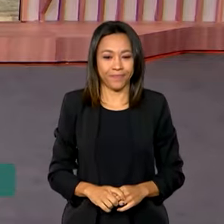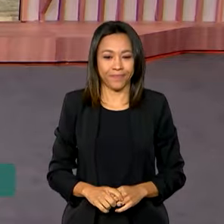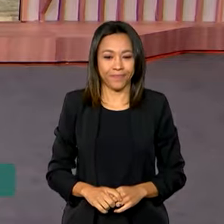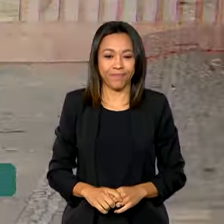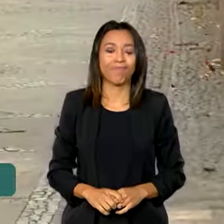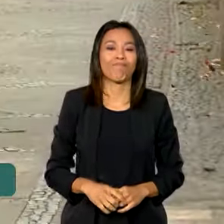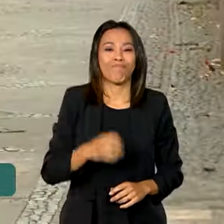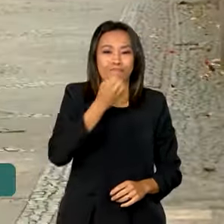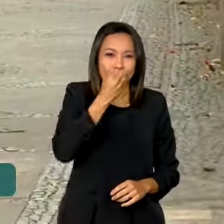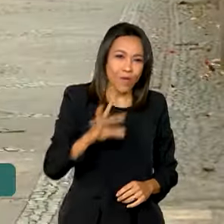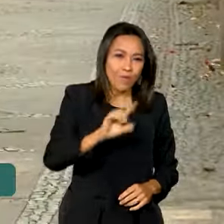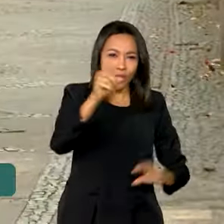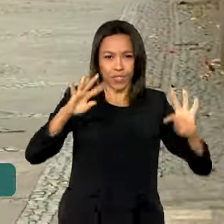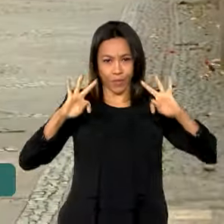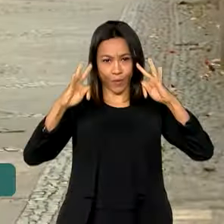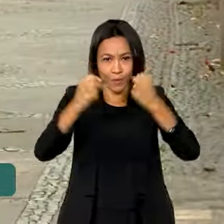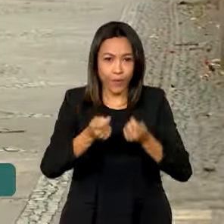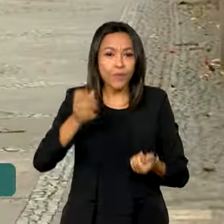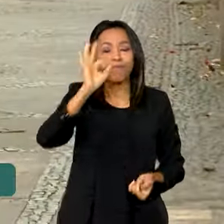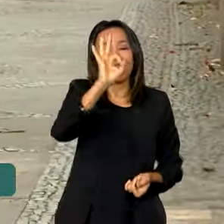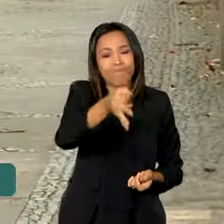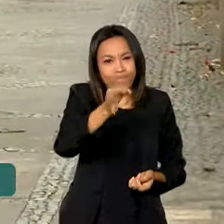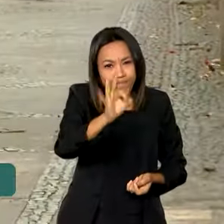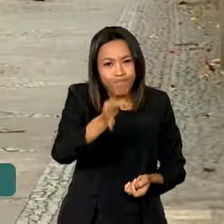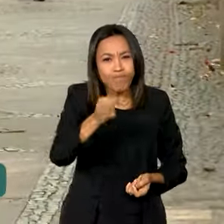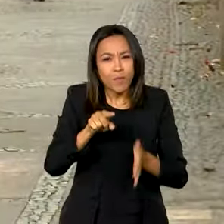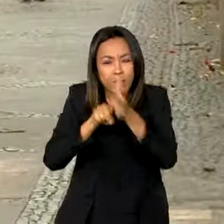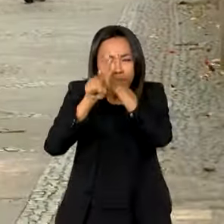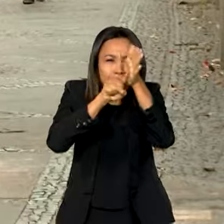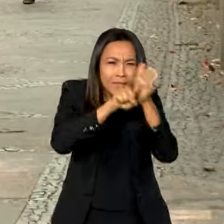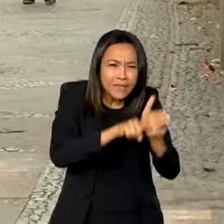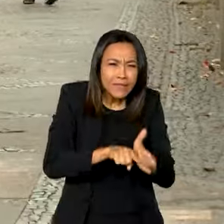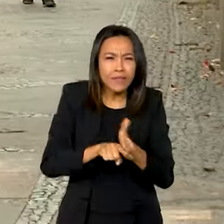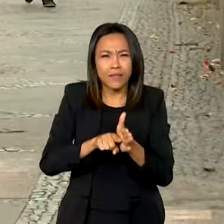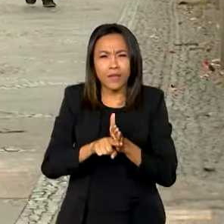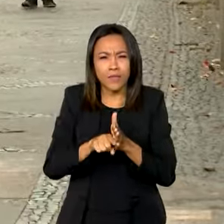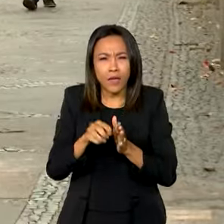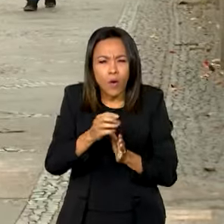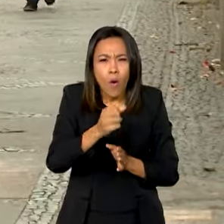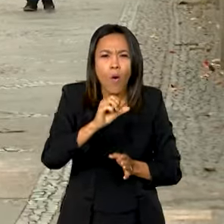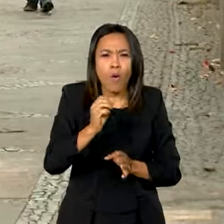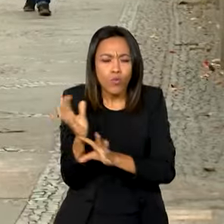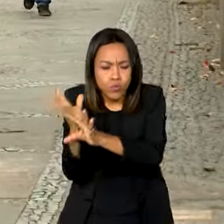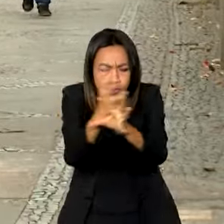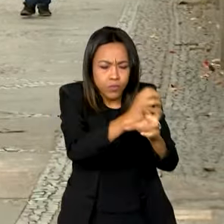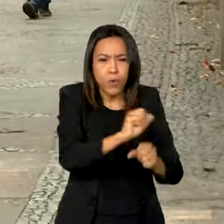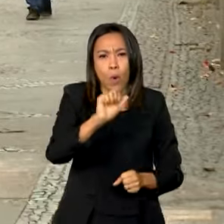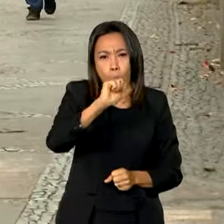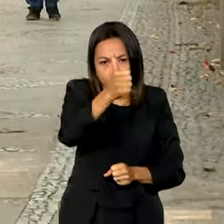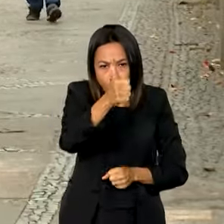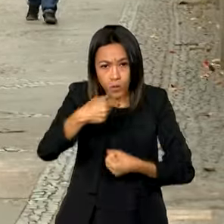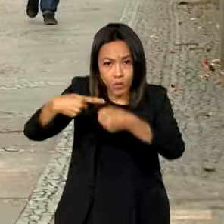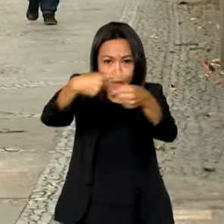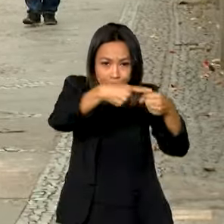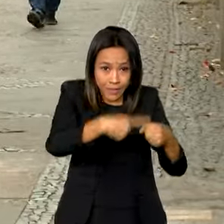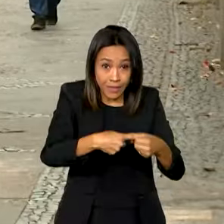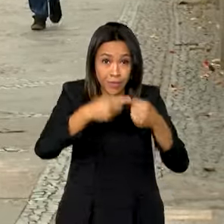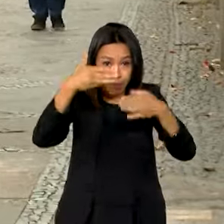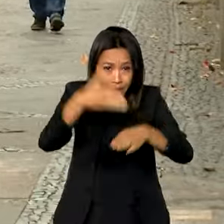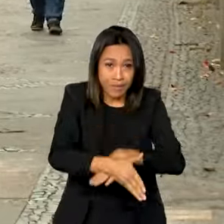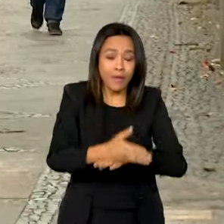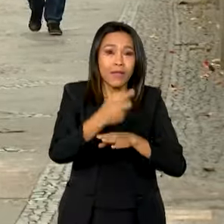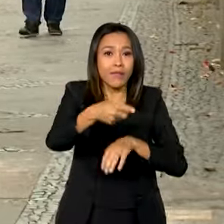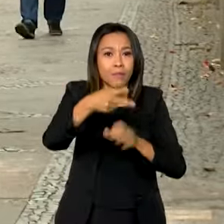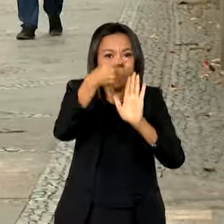Bom dia, Vanessa. Bom dia a todos. É isso mesmo, um levantamento nos 11 municípios que participaram desse projeto piloto